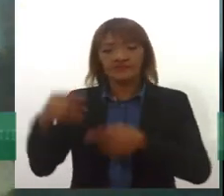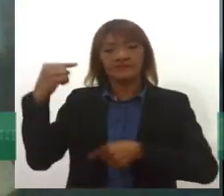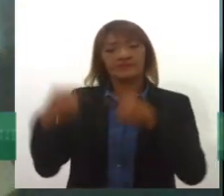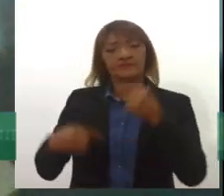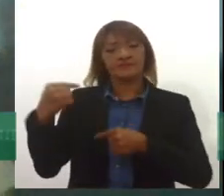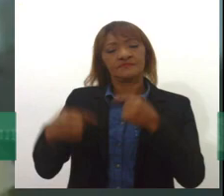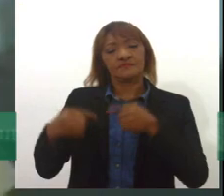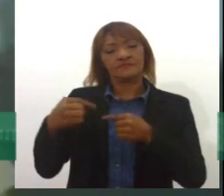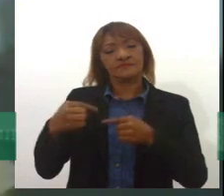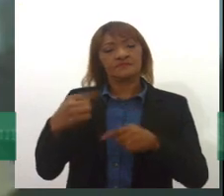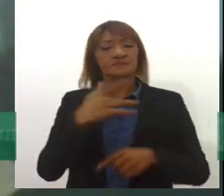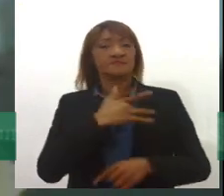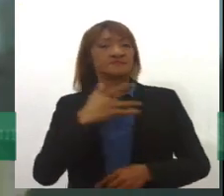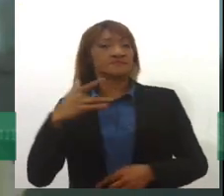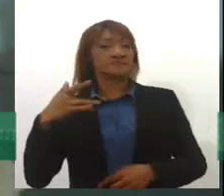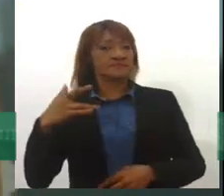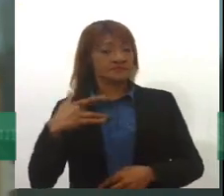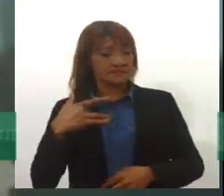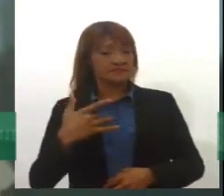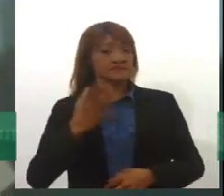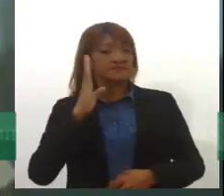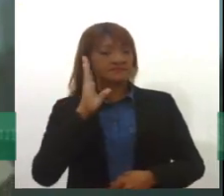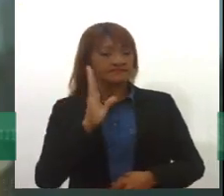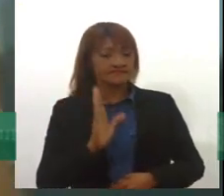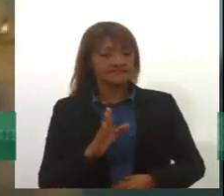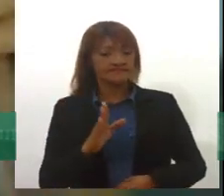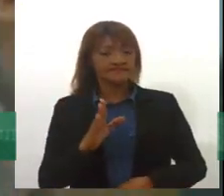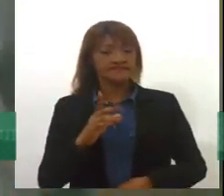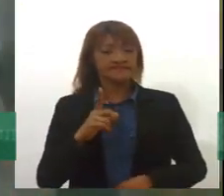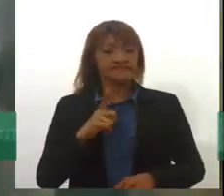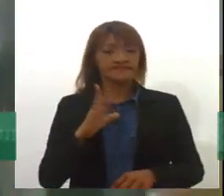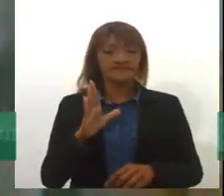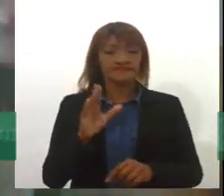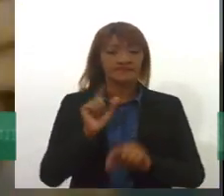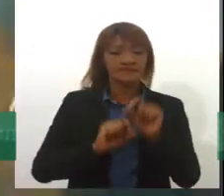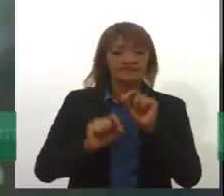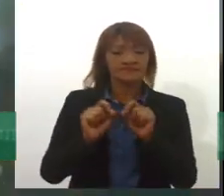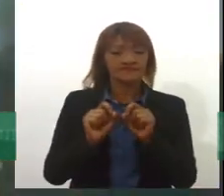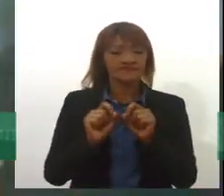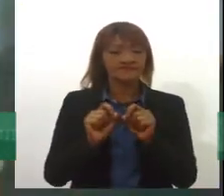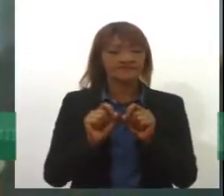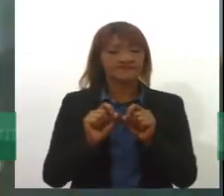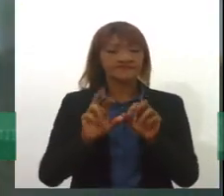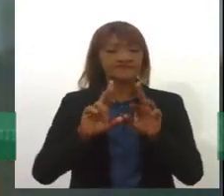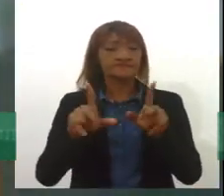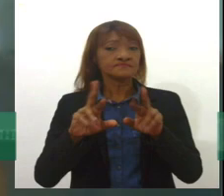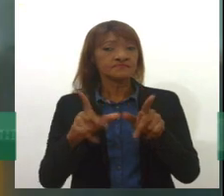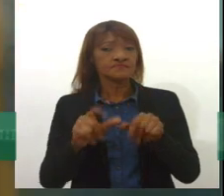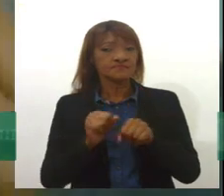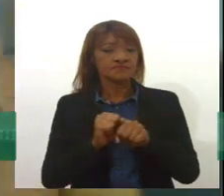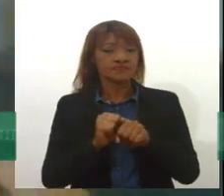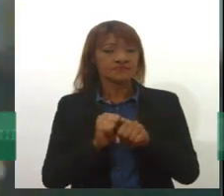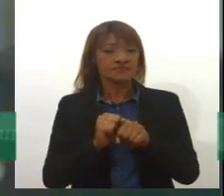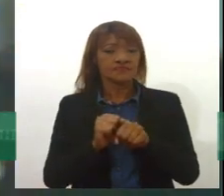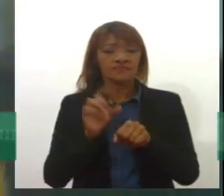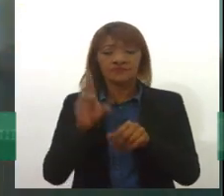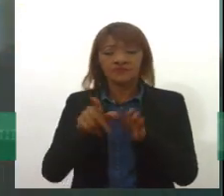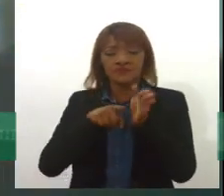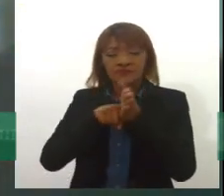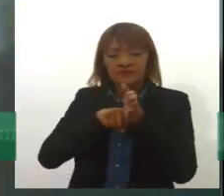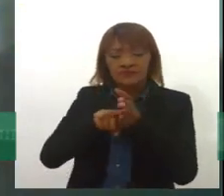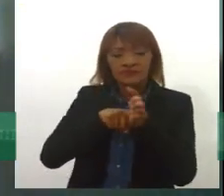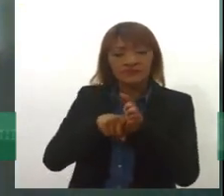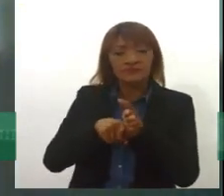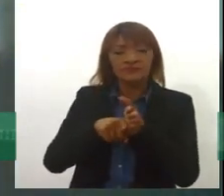de saúde mental voltada para uma lógica não institucionalizada, ou seja, para uma lógica do tratamento em saúde